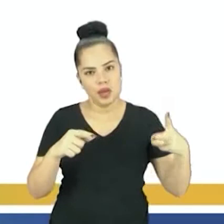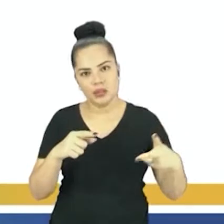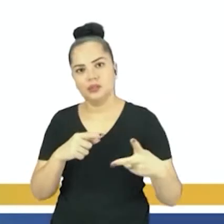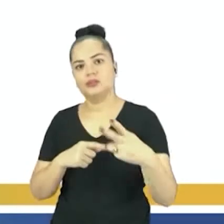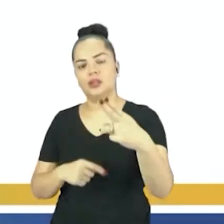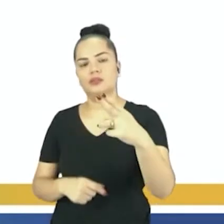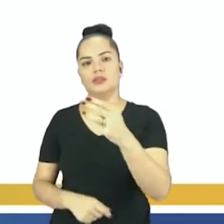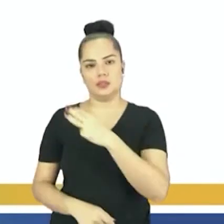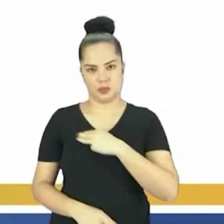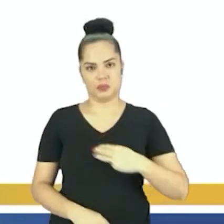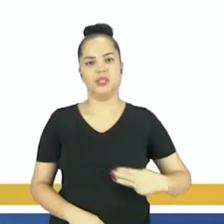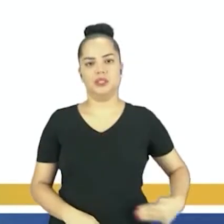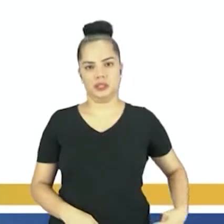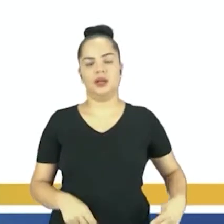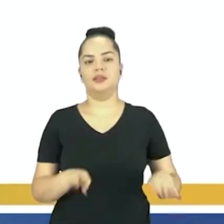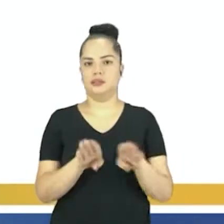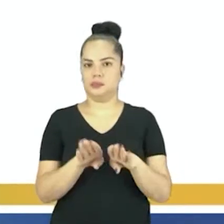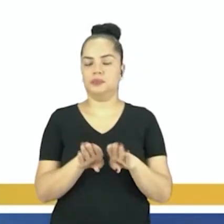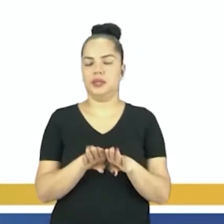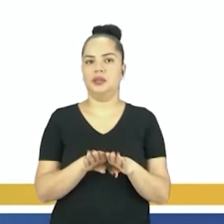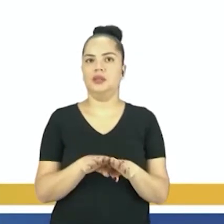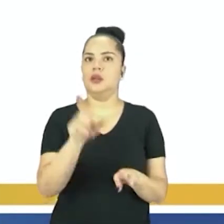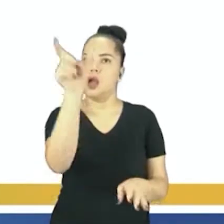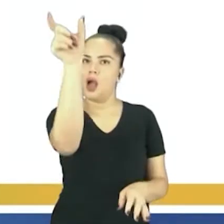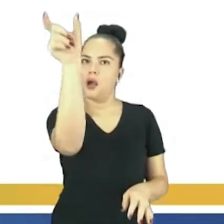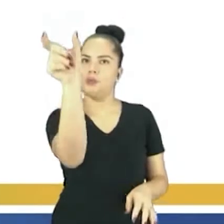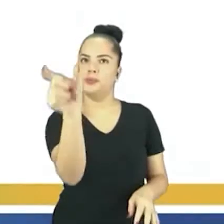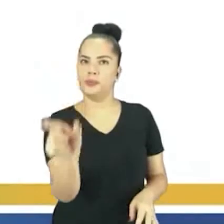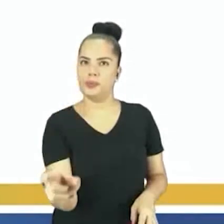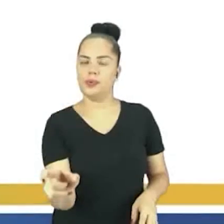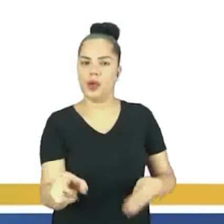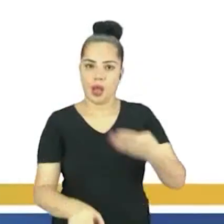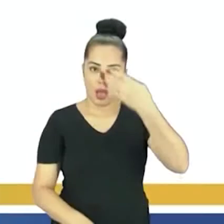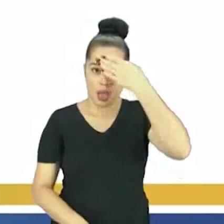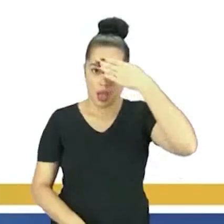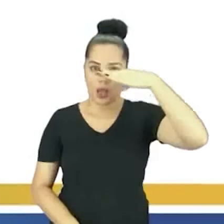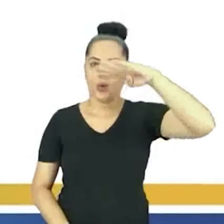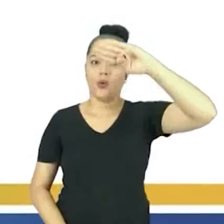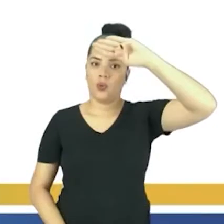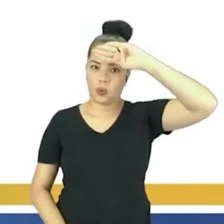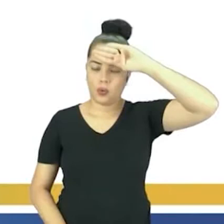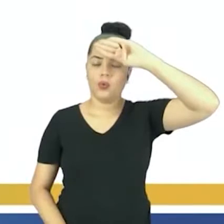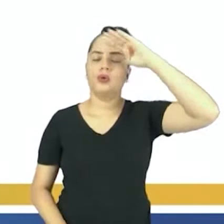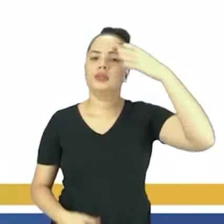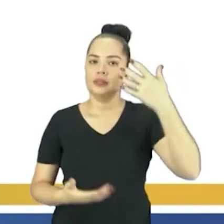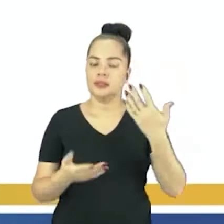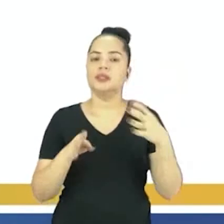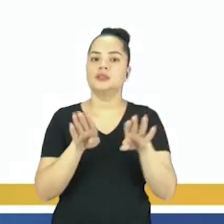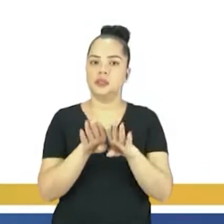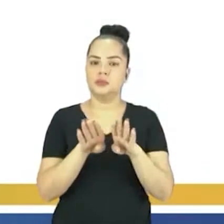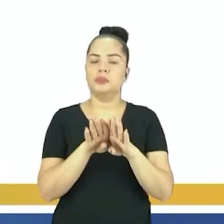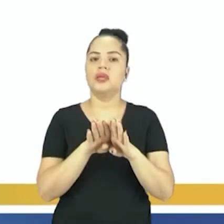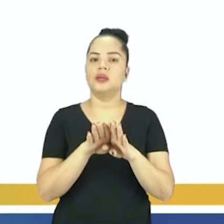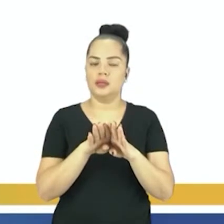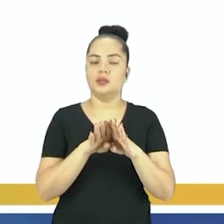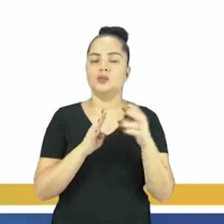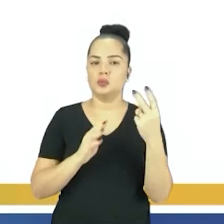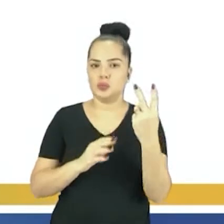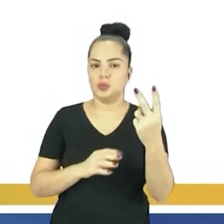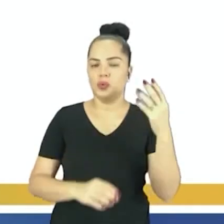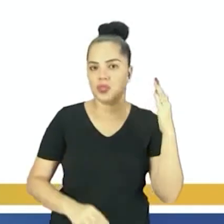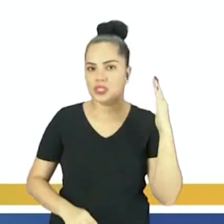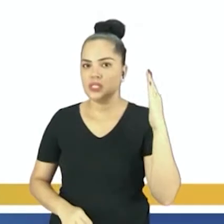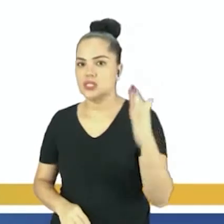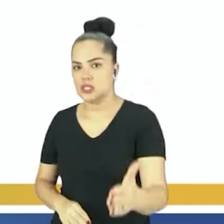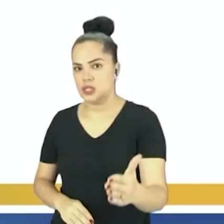também. Na segunda coluna eu tenho o caso de Cuba, que tem tanto intervenção direta como indireta. As